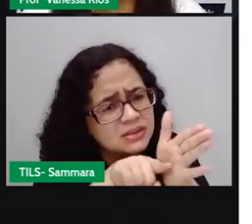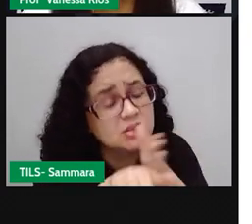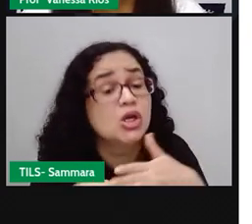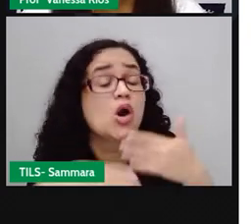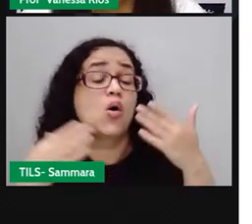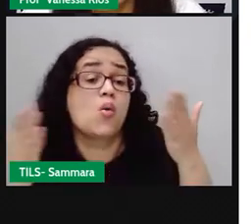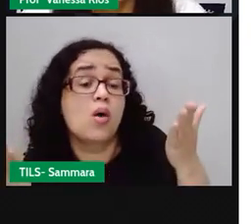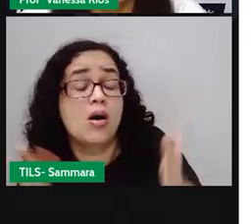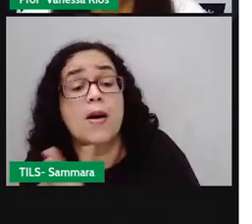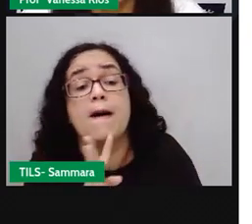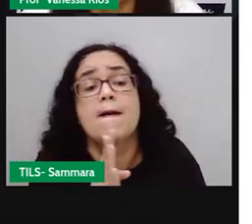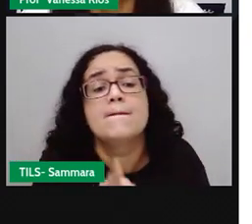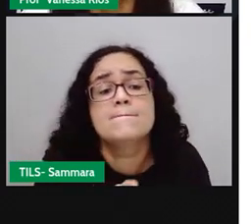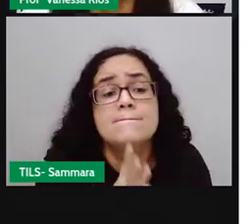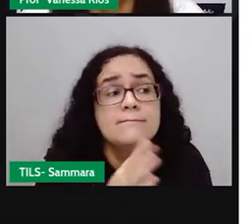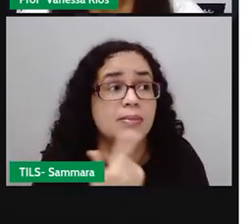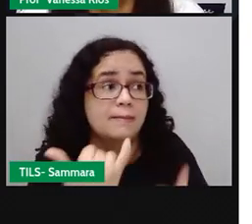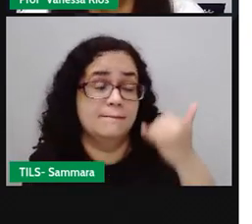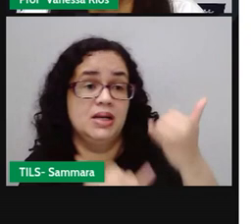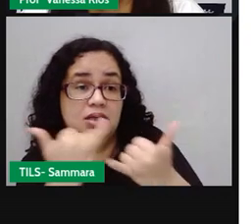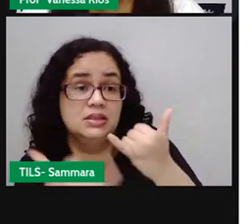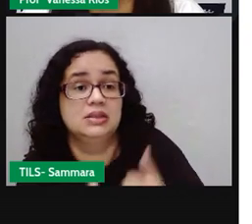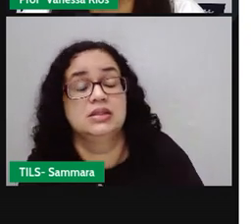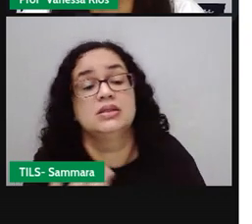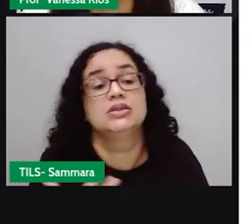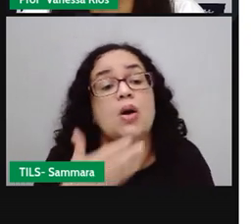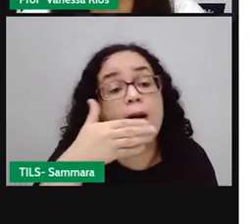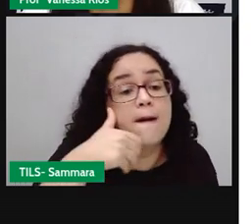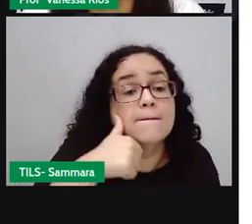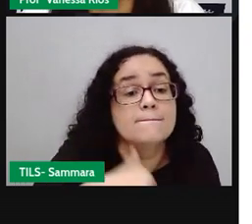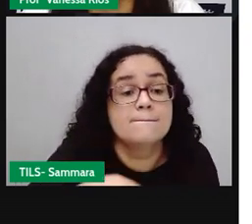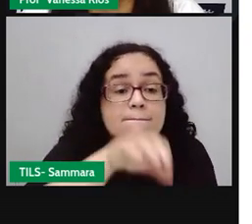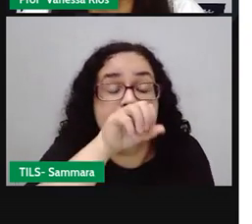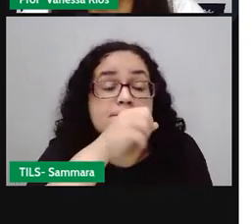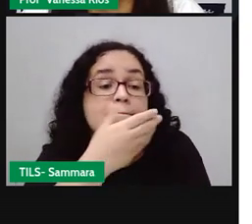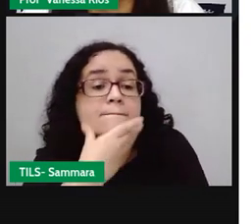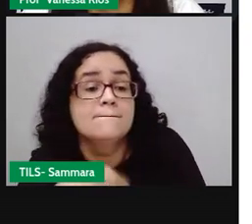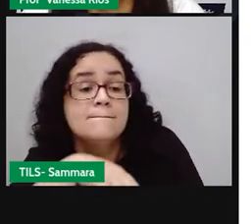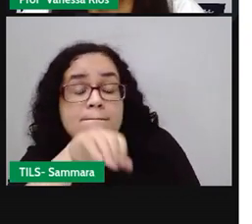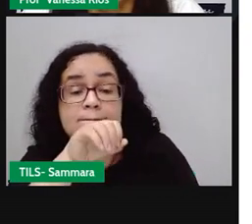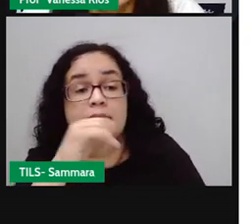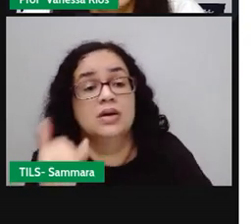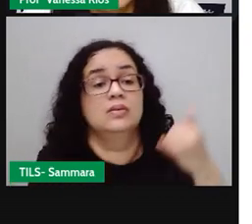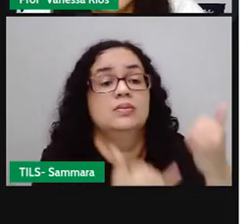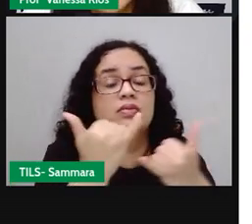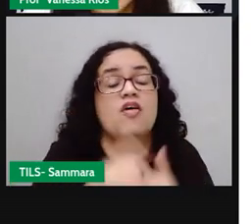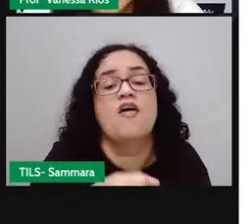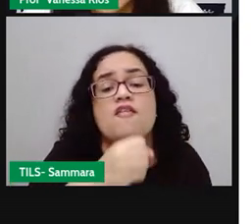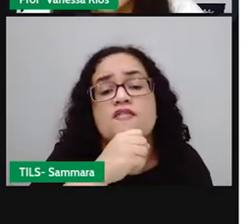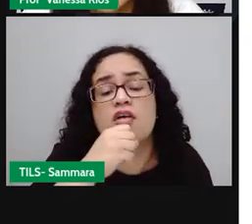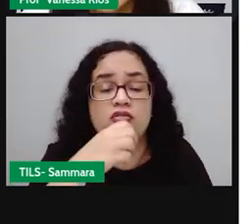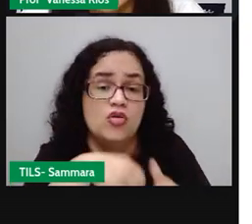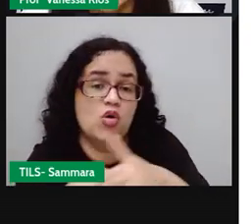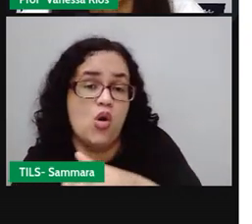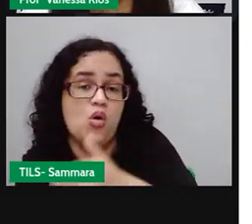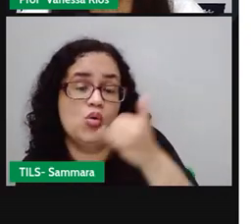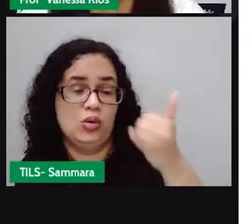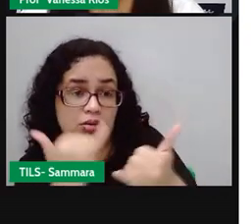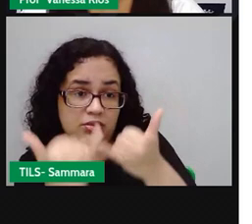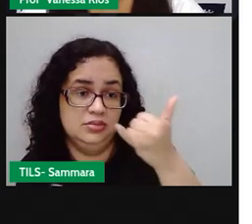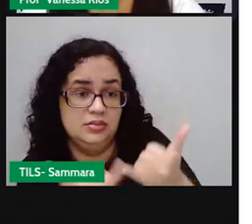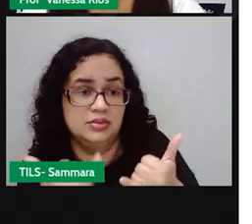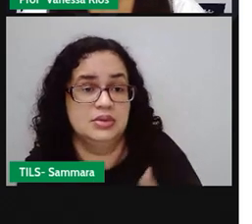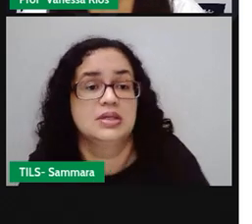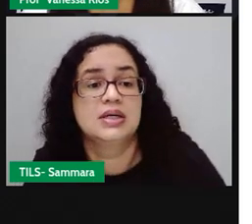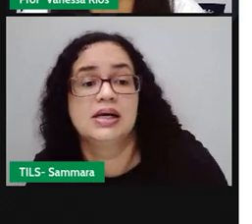brincadeira seus pais brincavam, qual brincadeira seus avós e sua avó costumavam brincar, procure